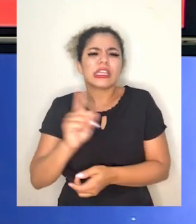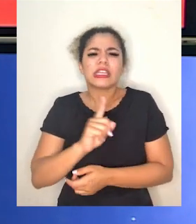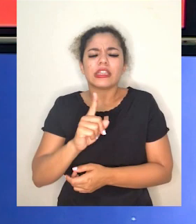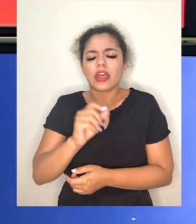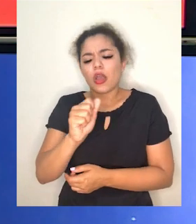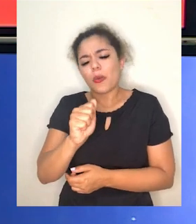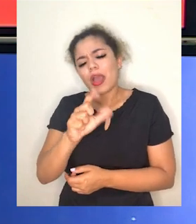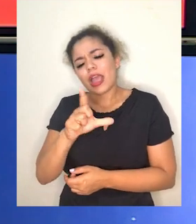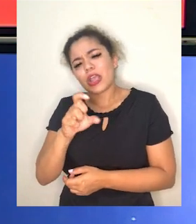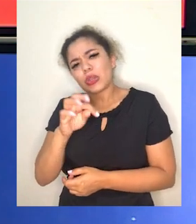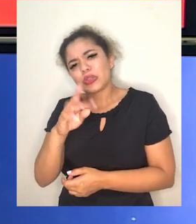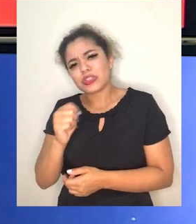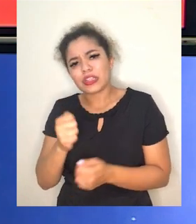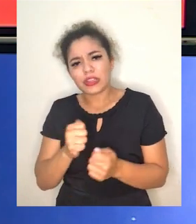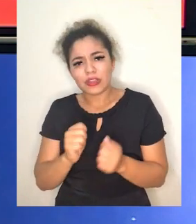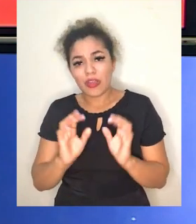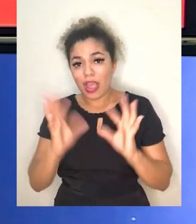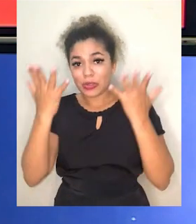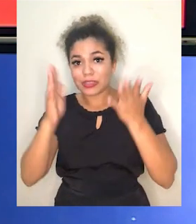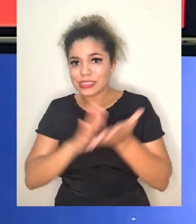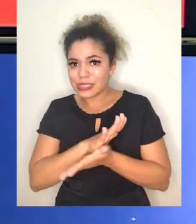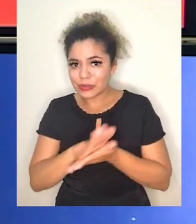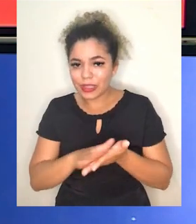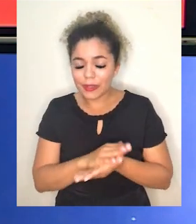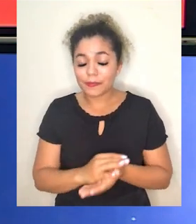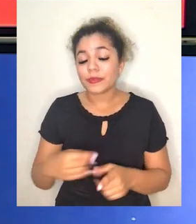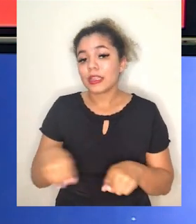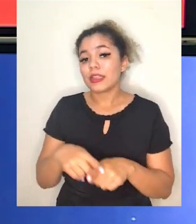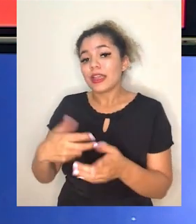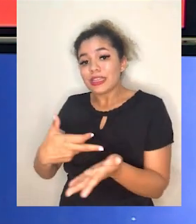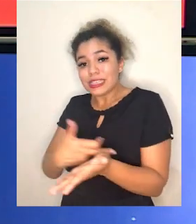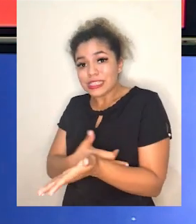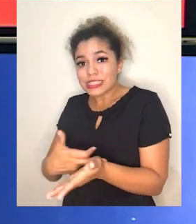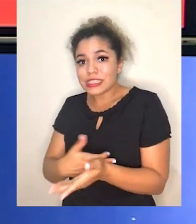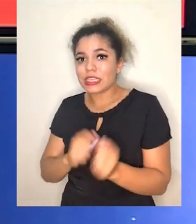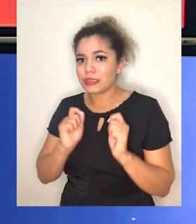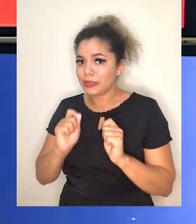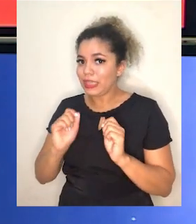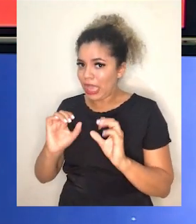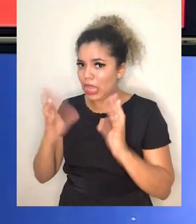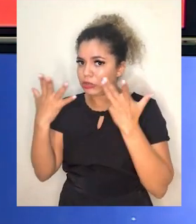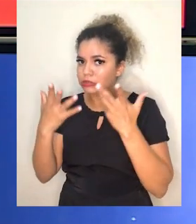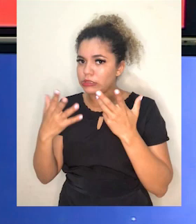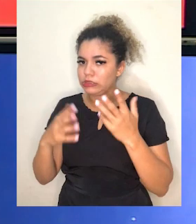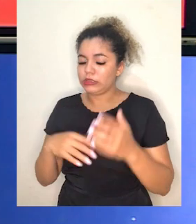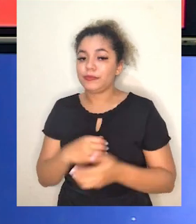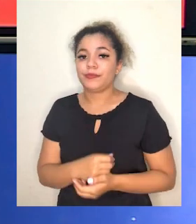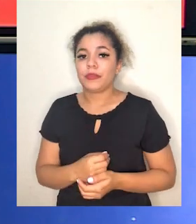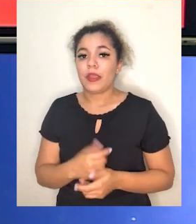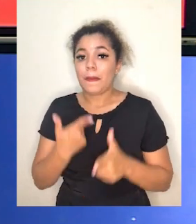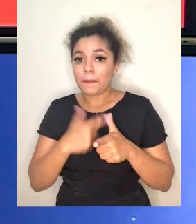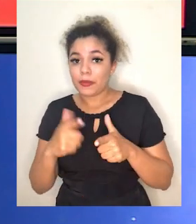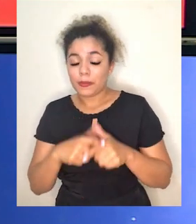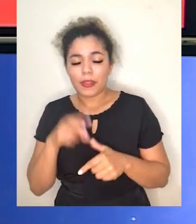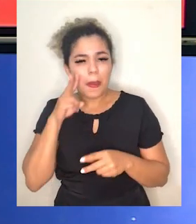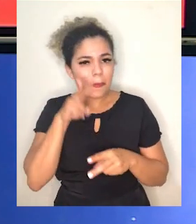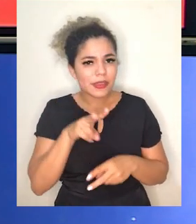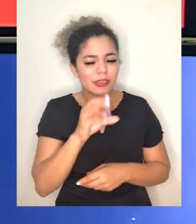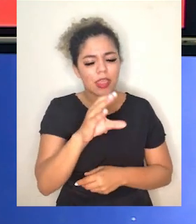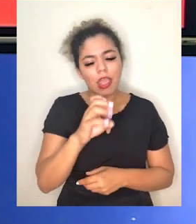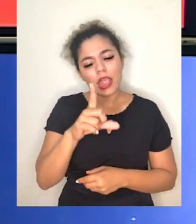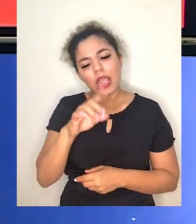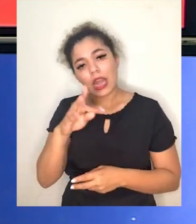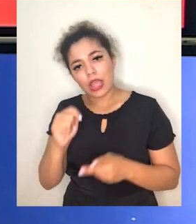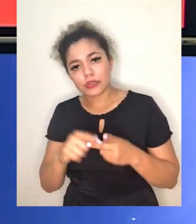hemácias não aglomeraram, não teve nenhuma reação com o antiporpo. E nós temos as amostras de sangue aglutinadas. Observem o sangue da Cláudia,